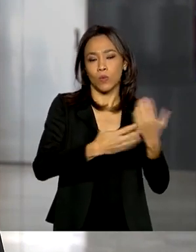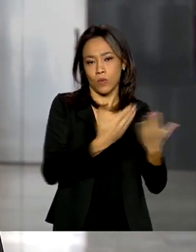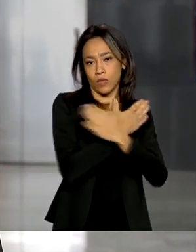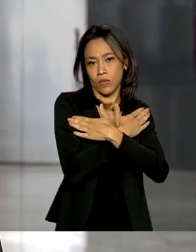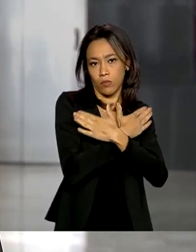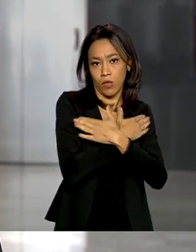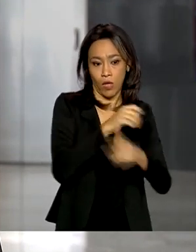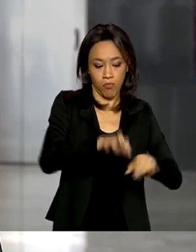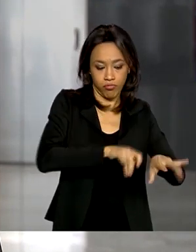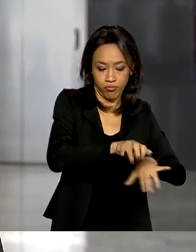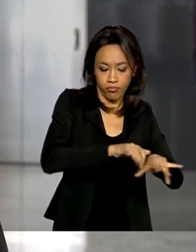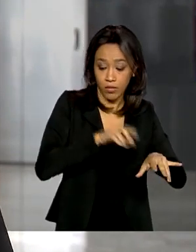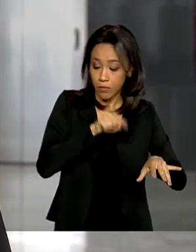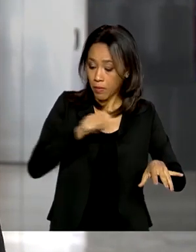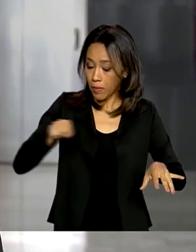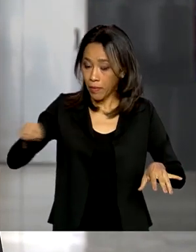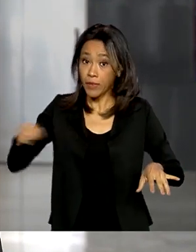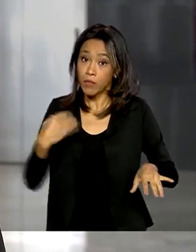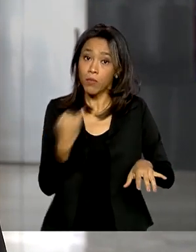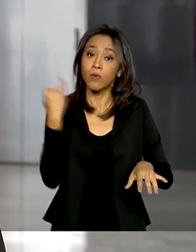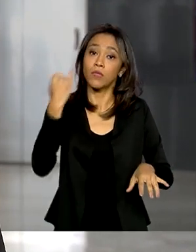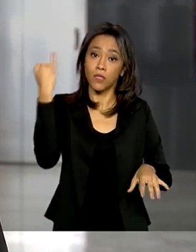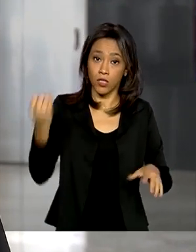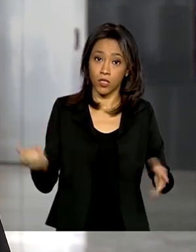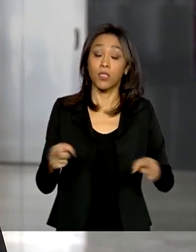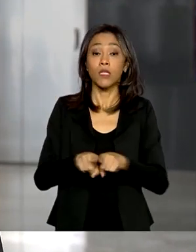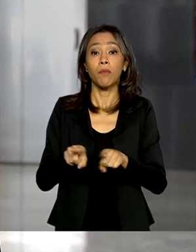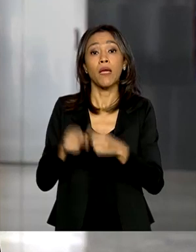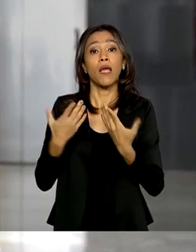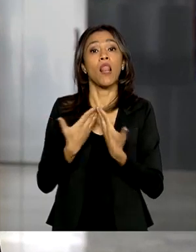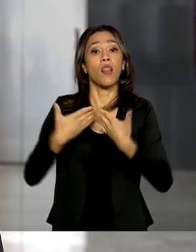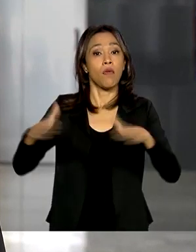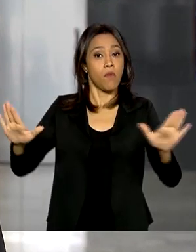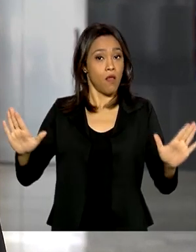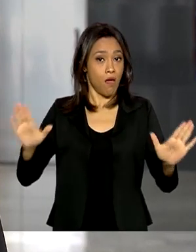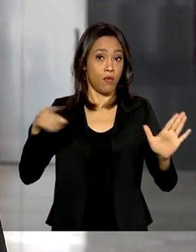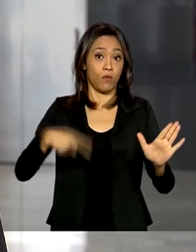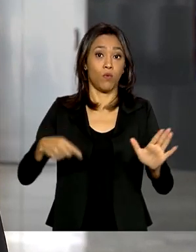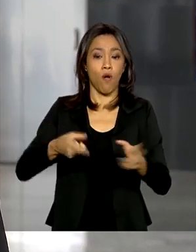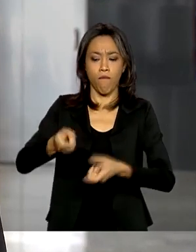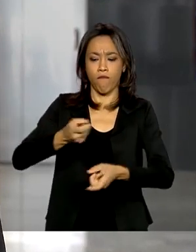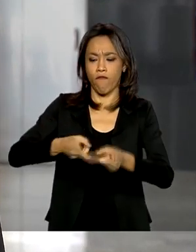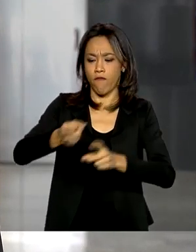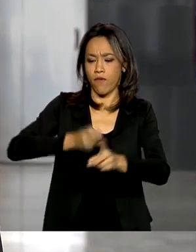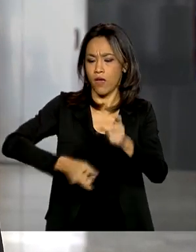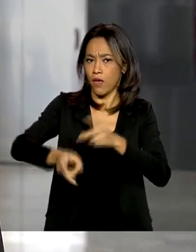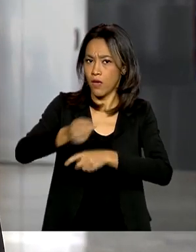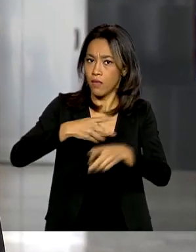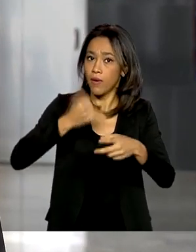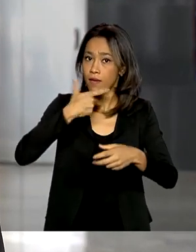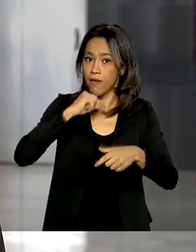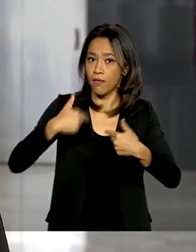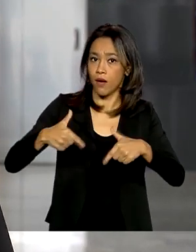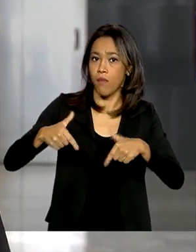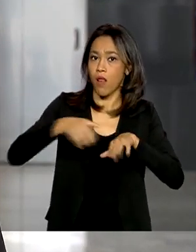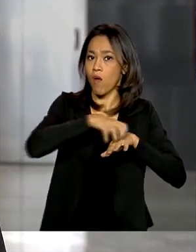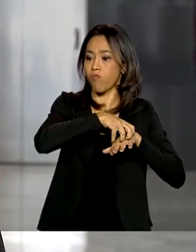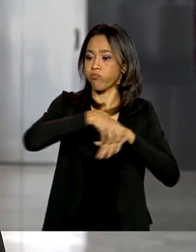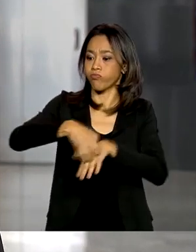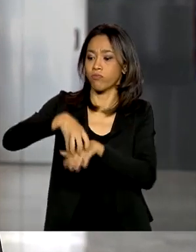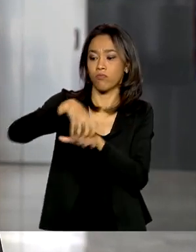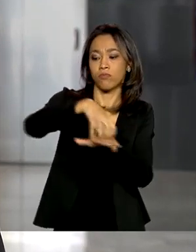também se tornam essenciais. Também está liberado o comércio de bens e serviços para quem trabalha com transporte de cargas, ou seja,